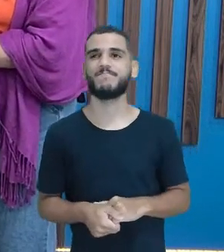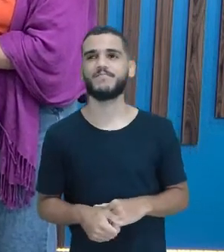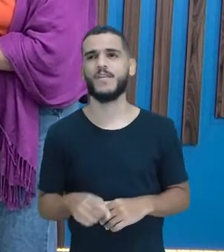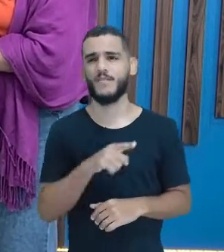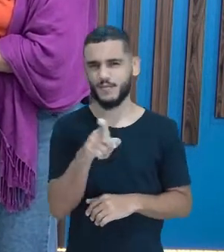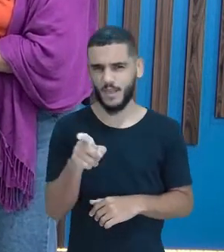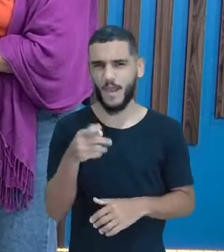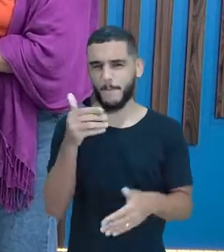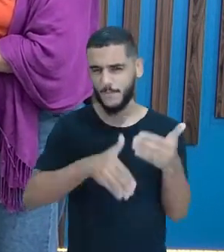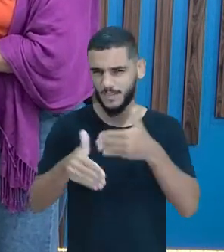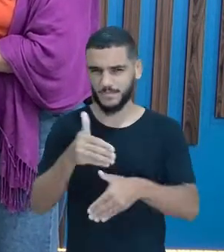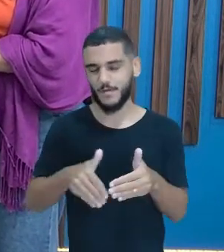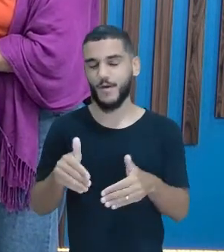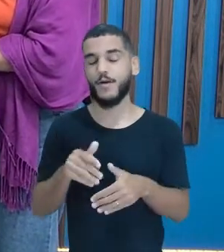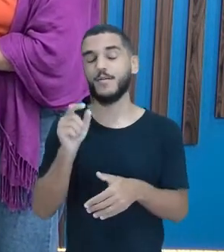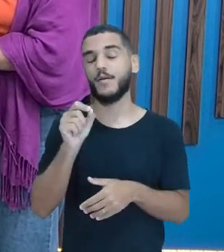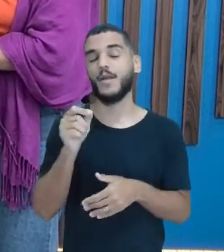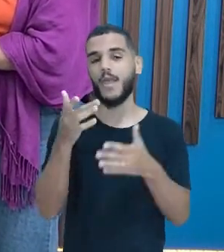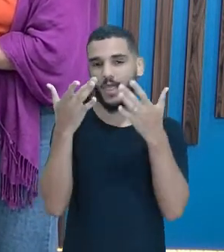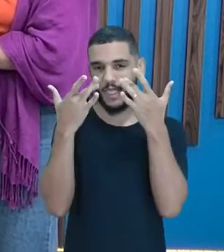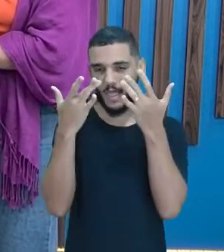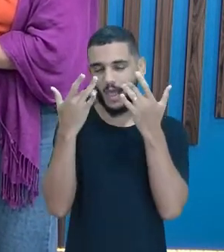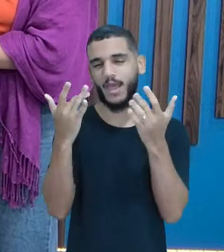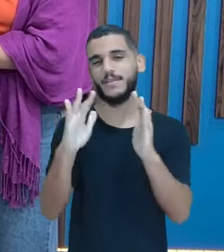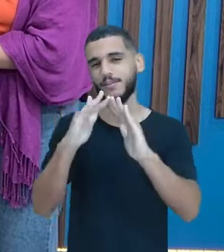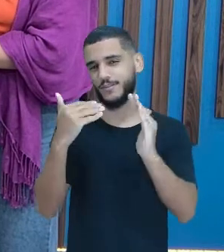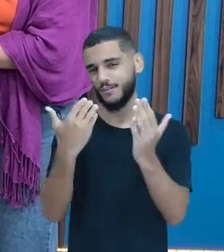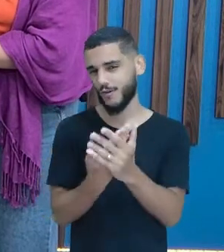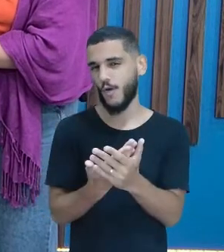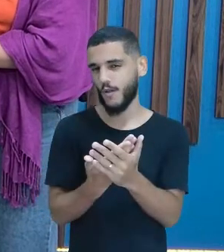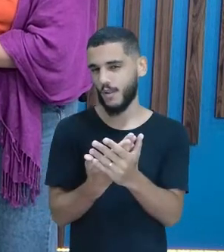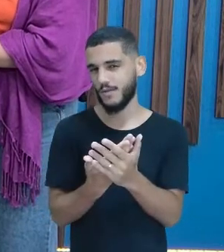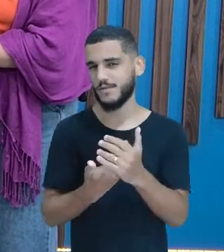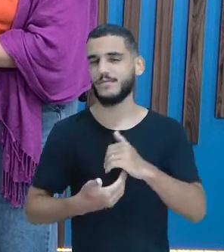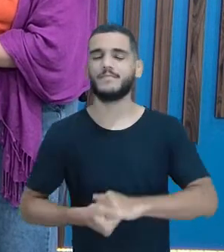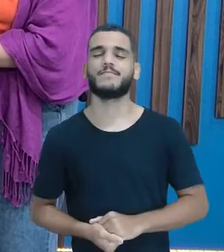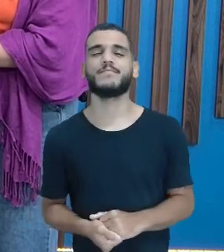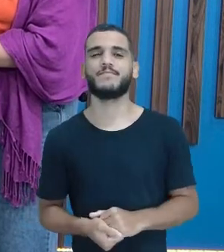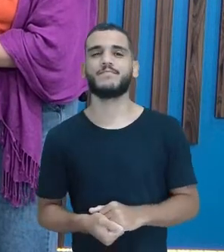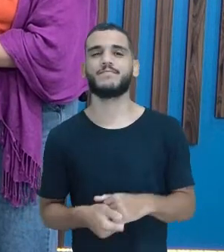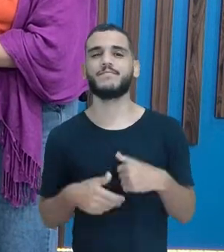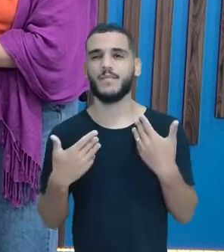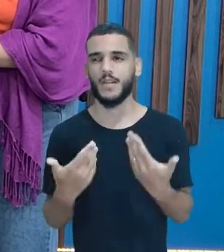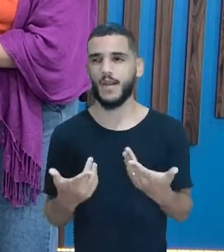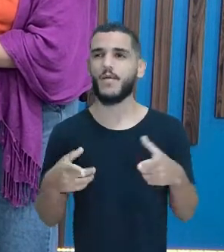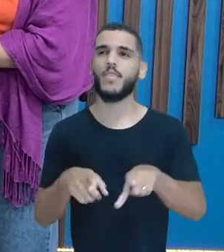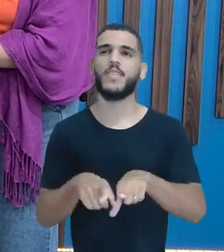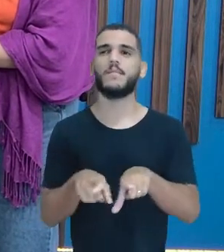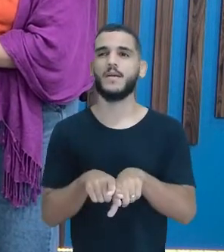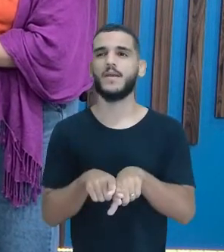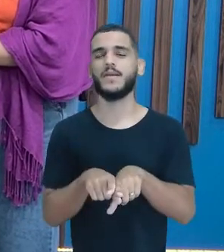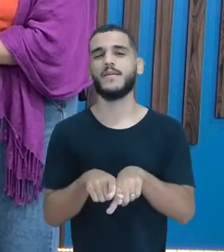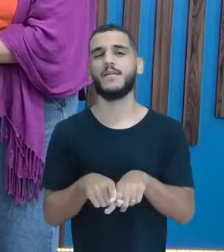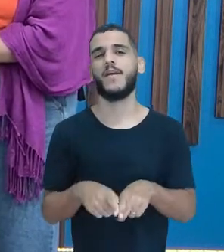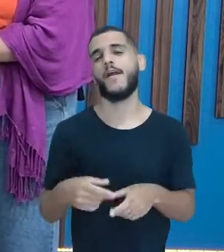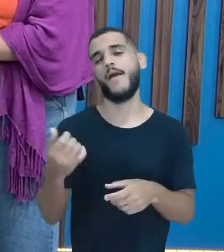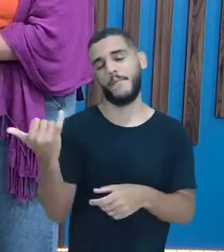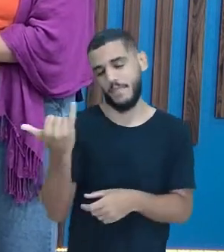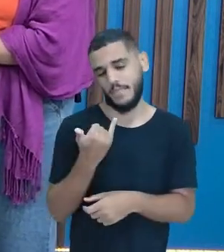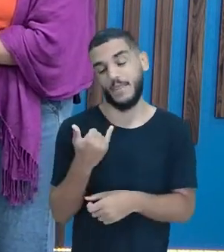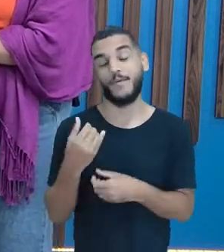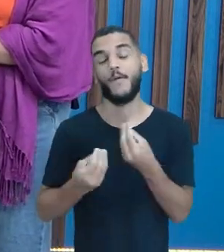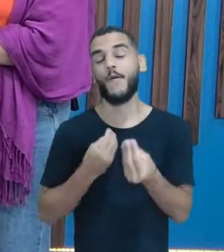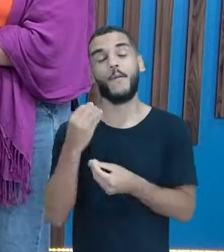Você já participou de peças aí na sua escola? E mais do que isso, né? Conta como foi, se você